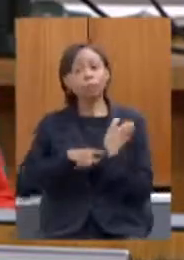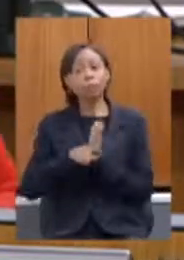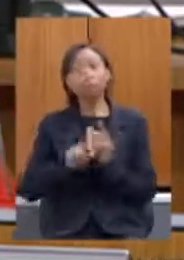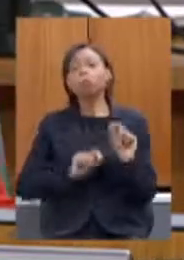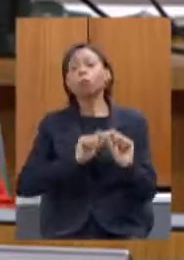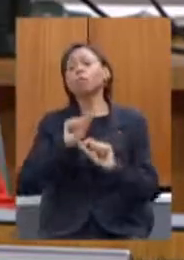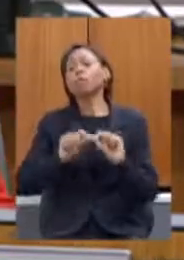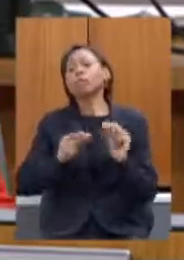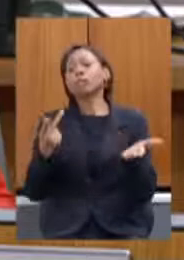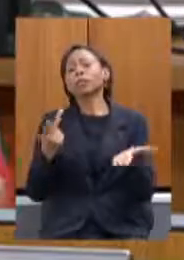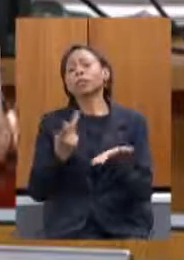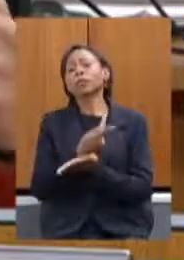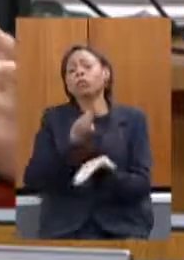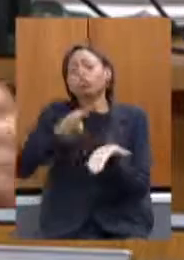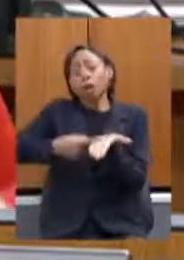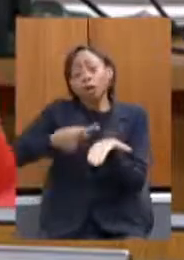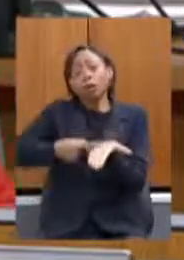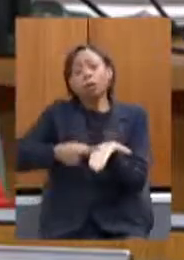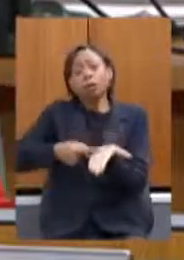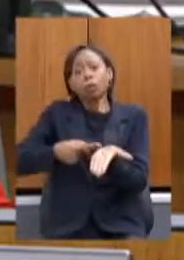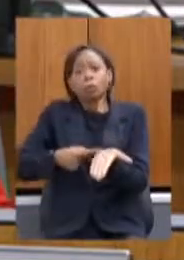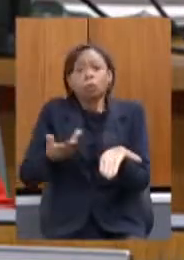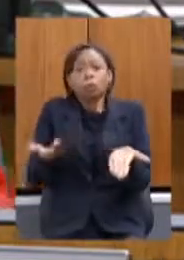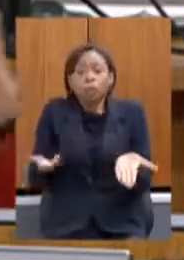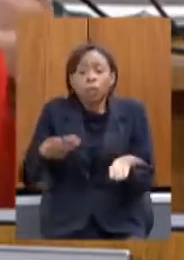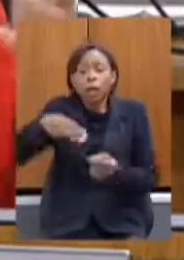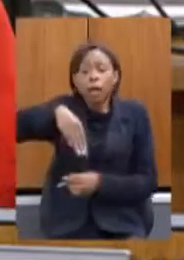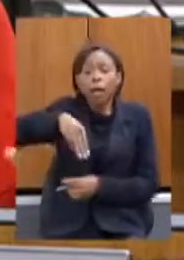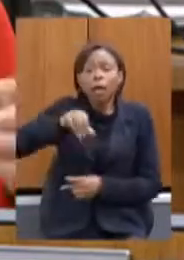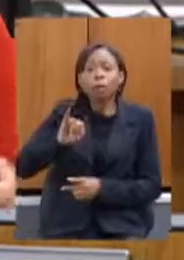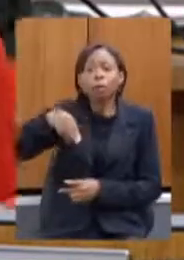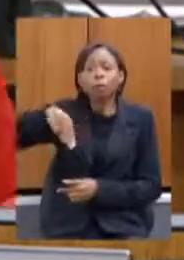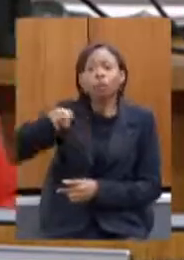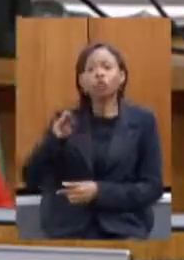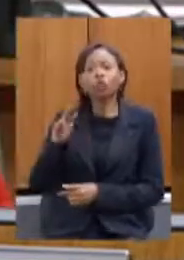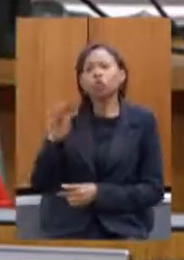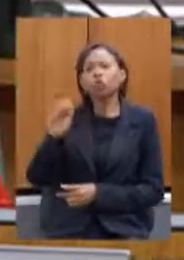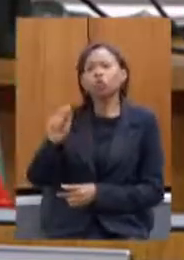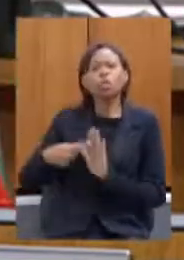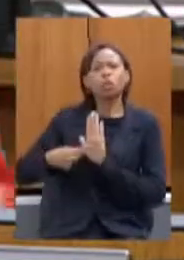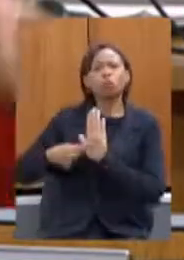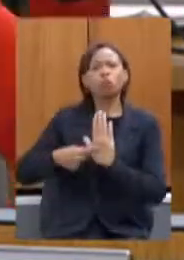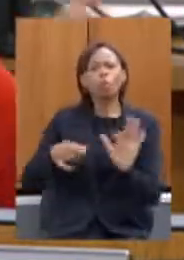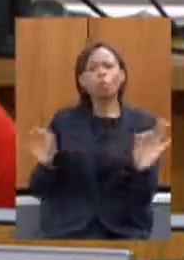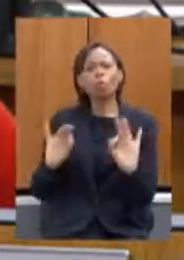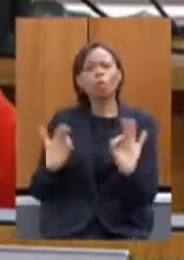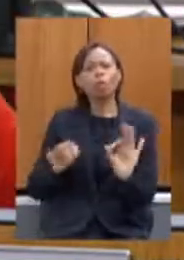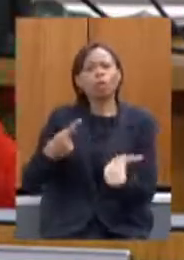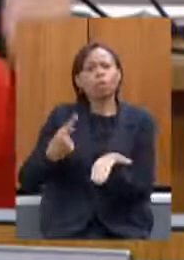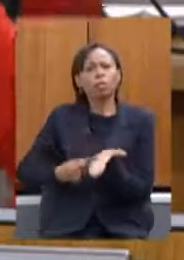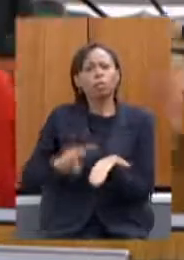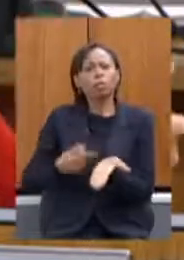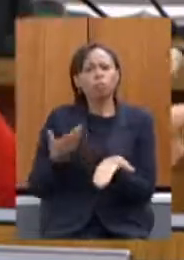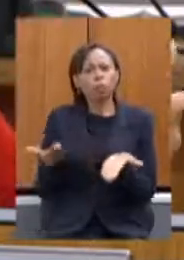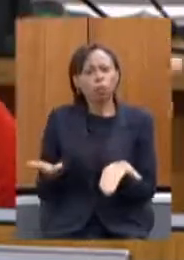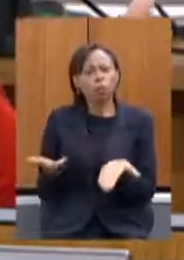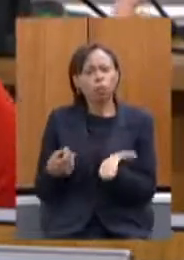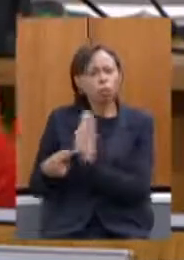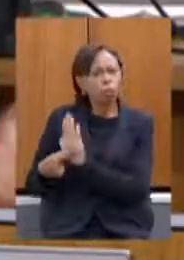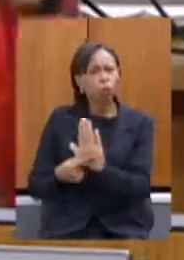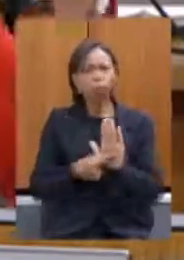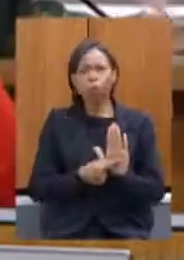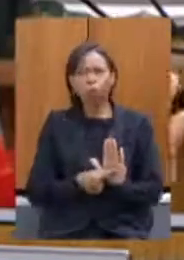negociado qual é a minuta desse acordo porque que ninguém apresenta essa minuta de acordo para os atingidos para a Assembleia